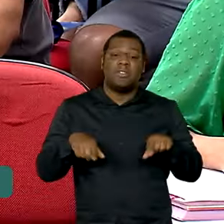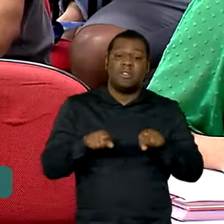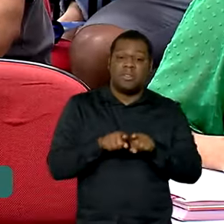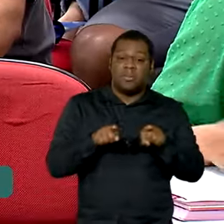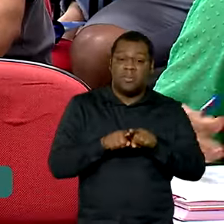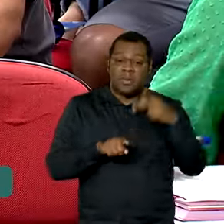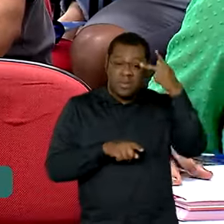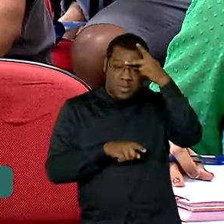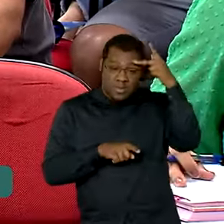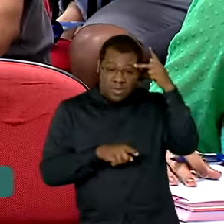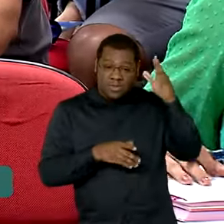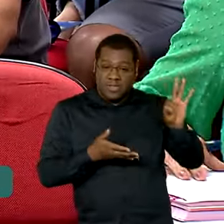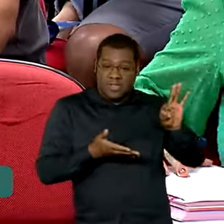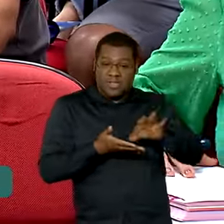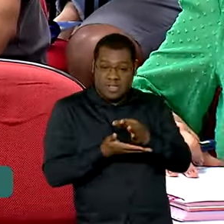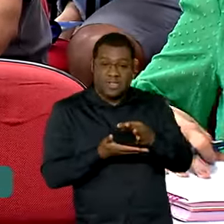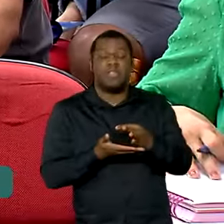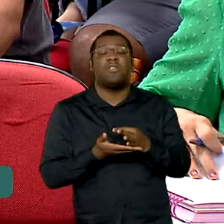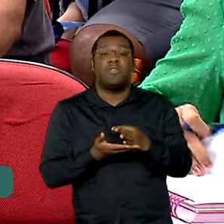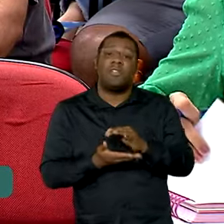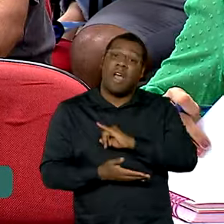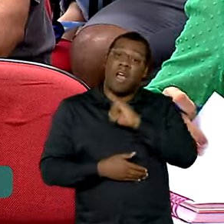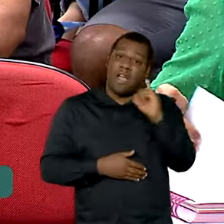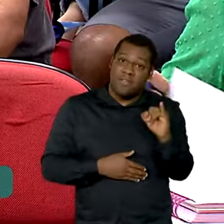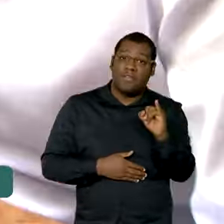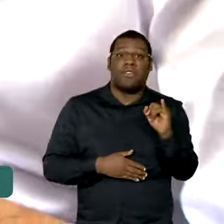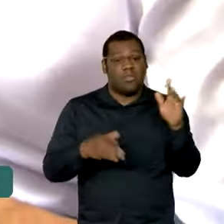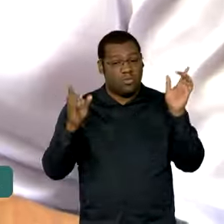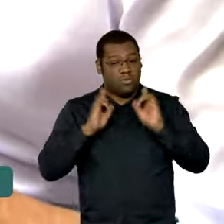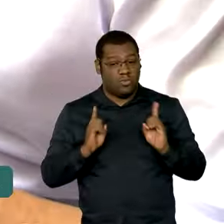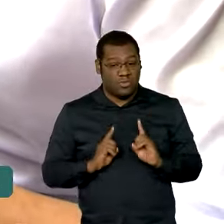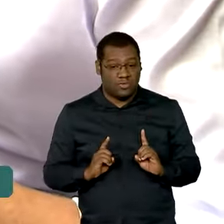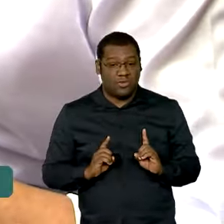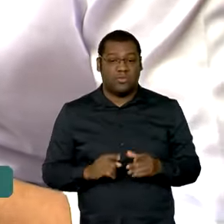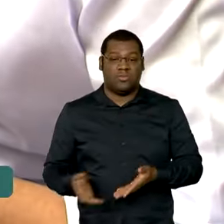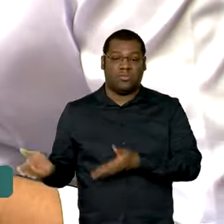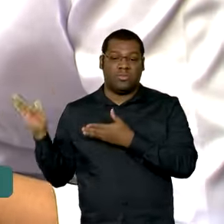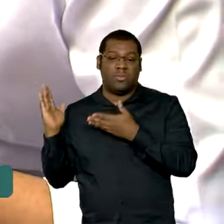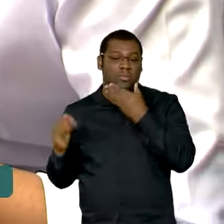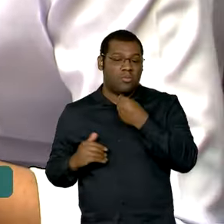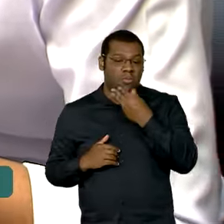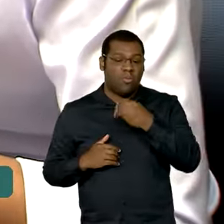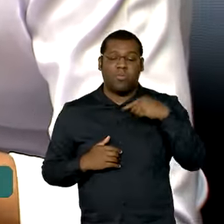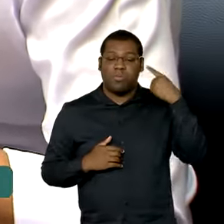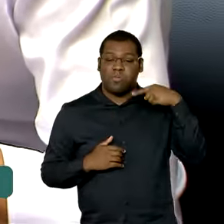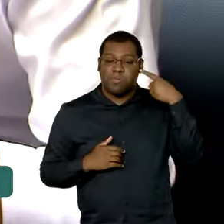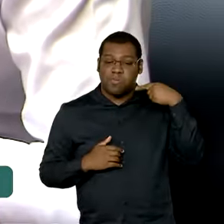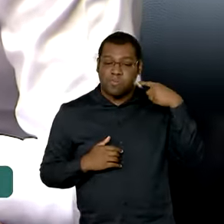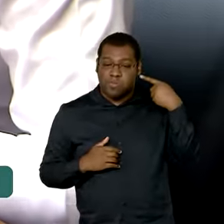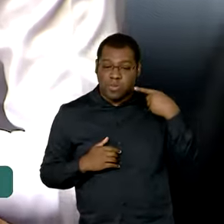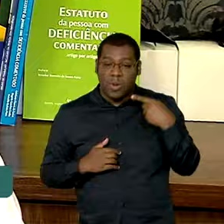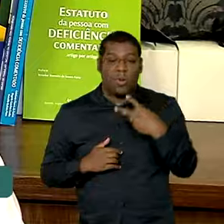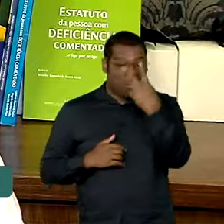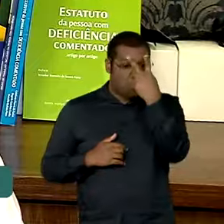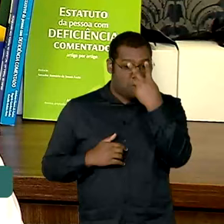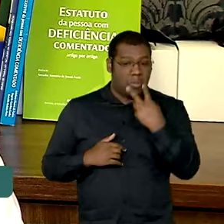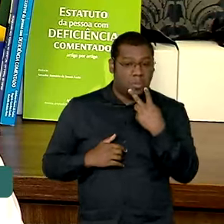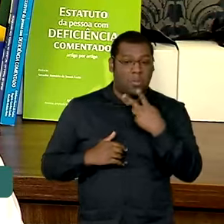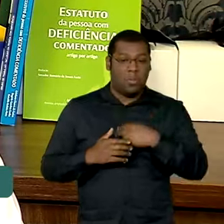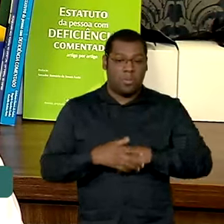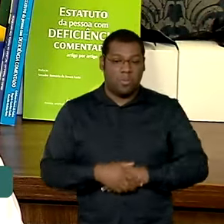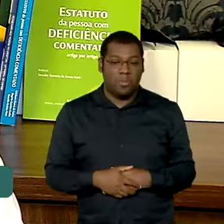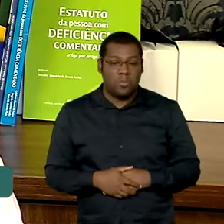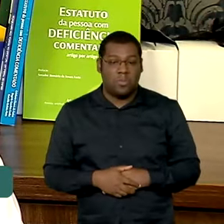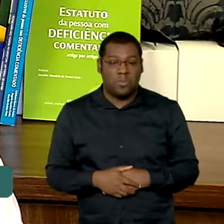de candidatos, que informaram limitações funcionais, como esse advogado que tem deficiência visual. No meu